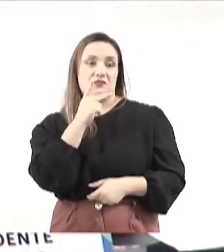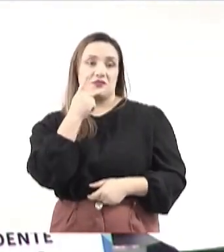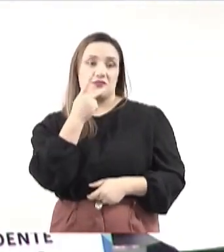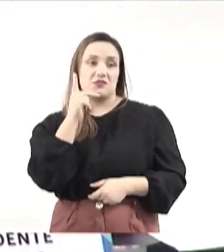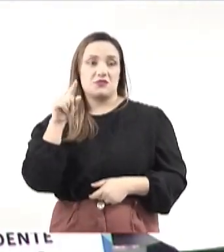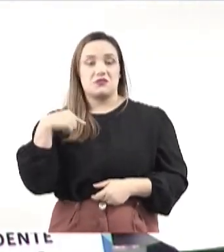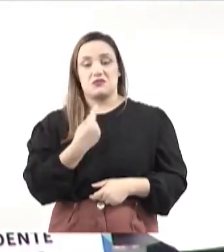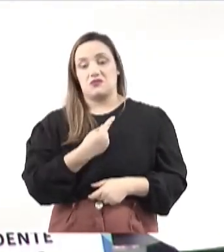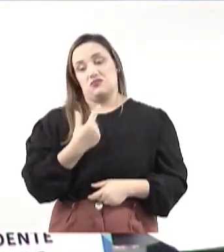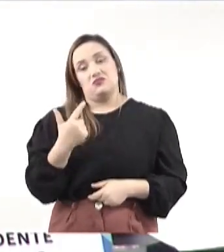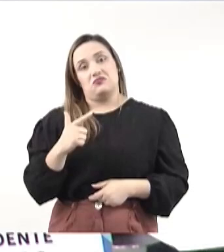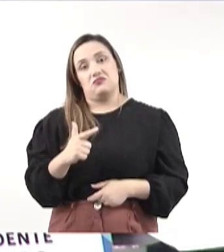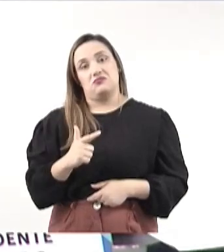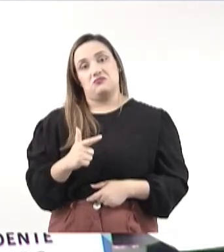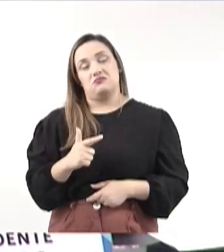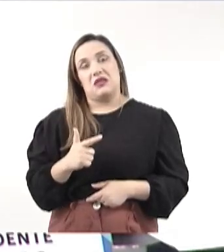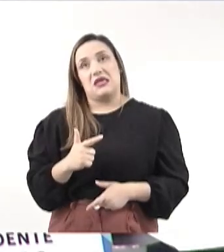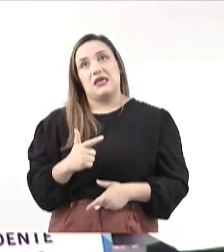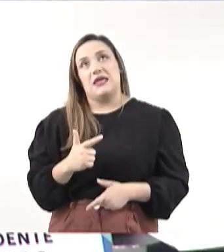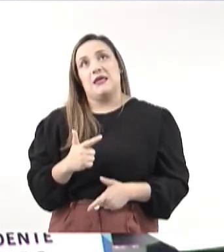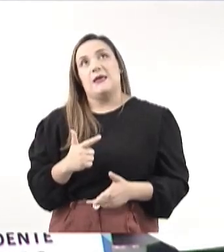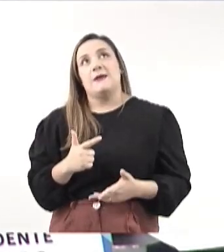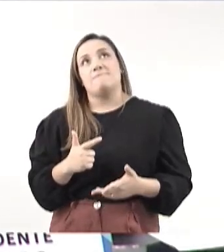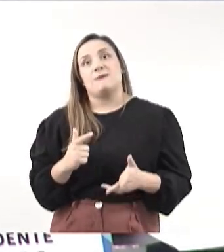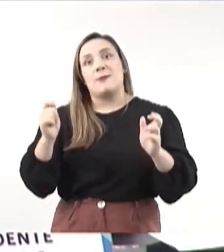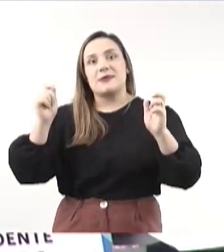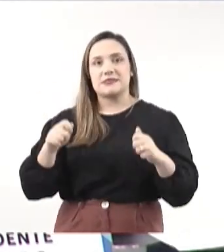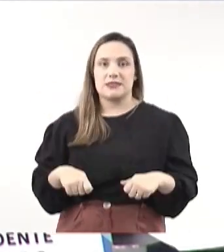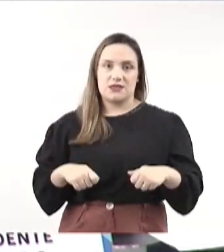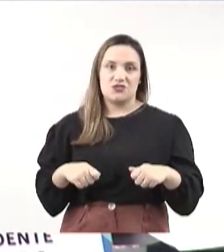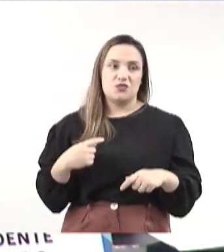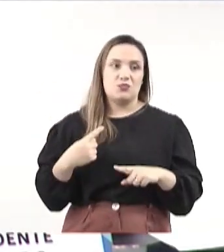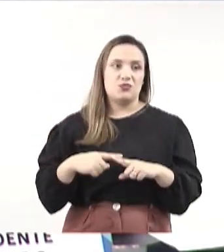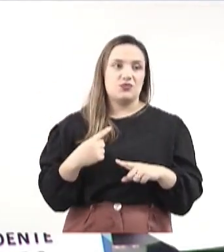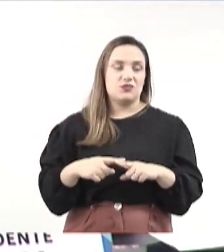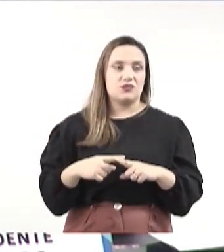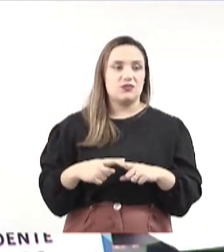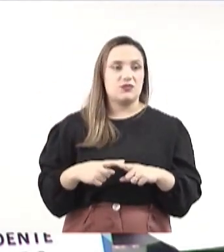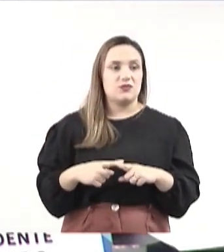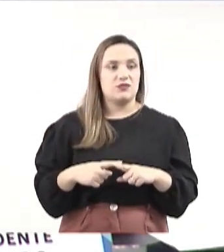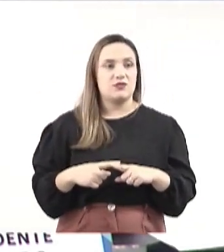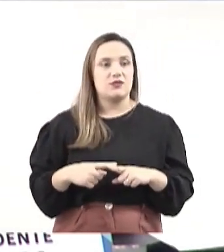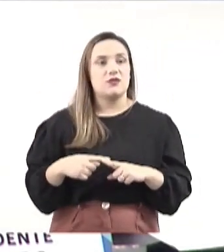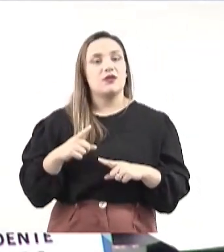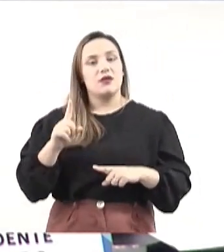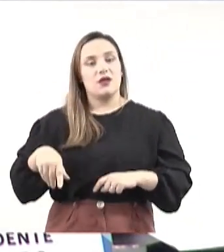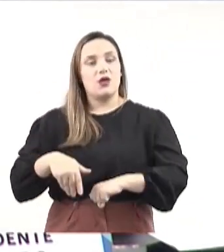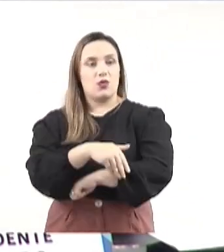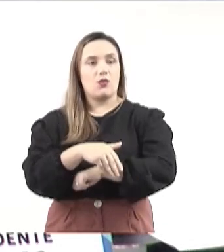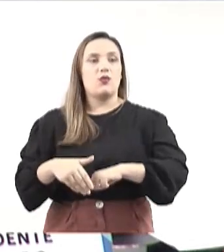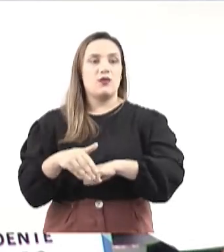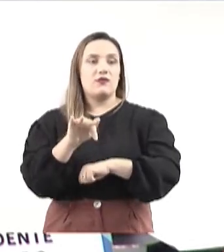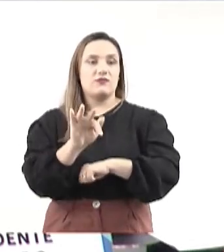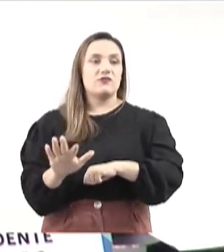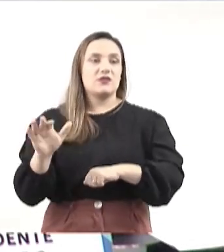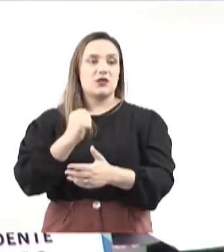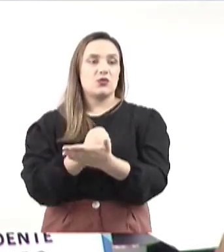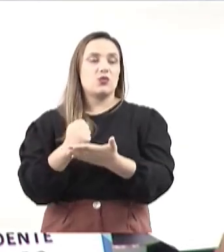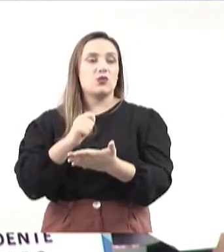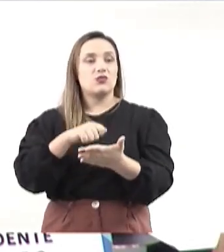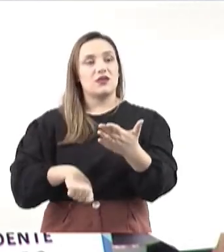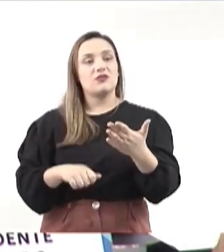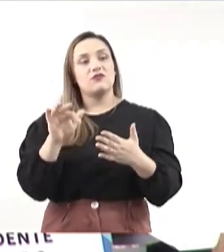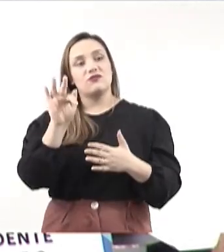competência em razão de ser uma rodovia federal e um contrato federal.